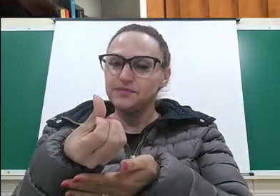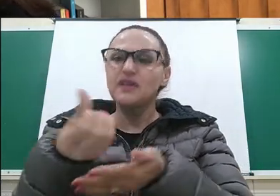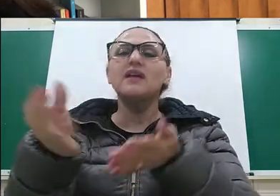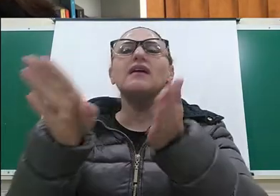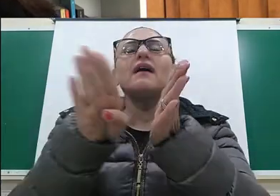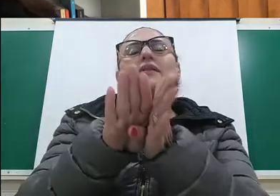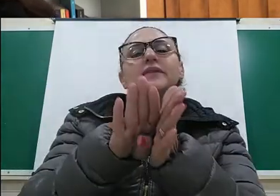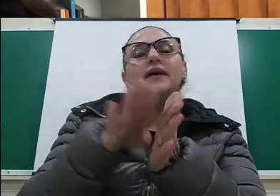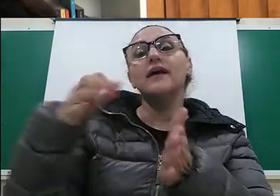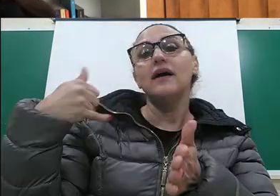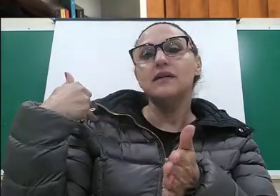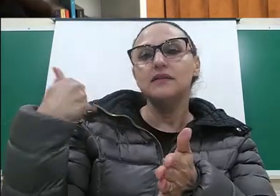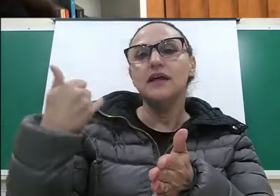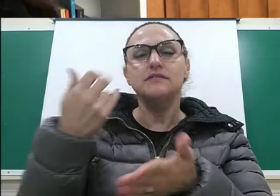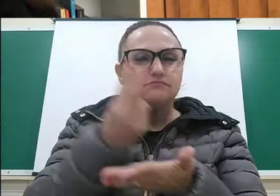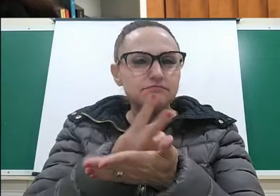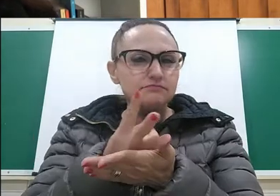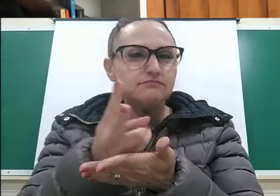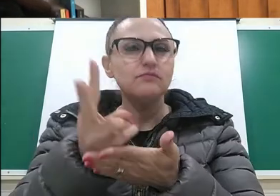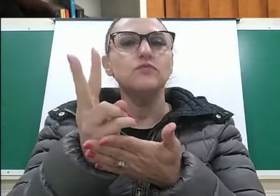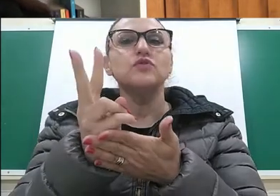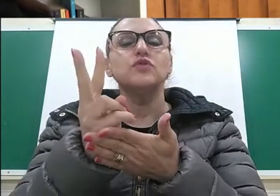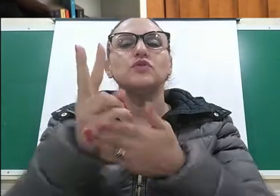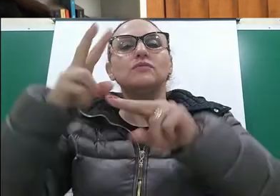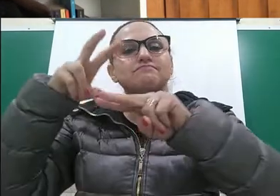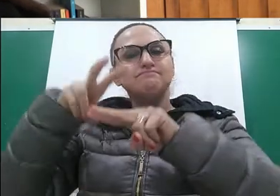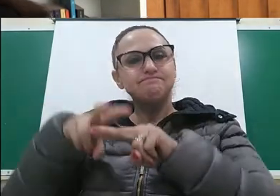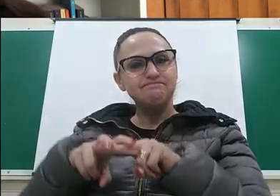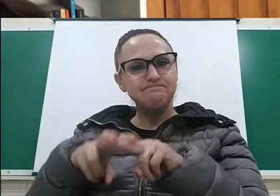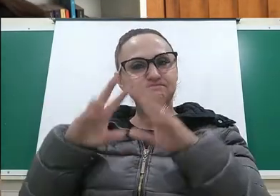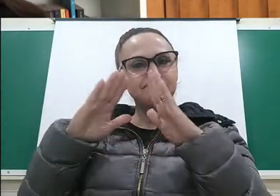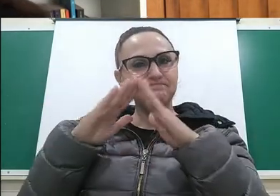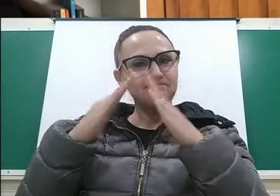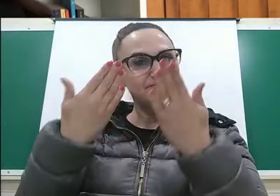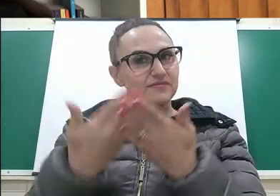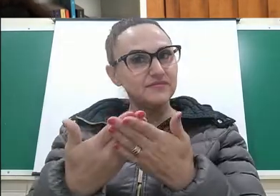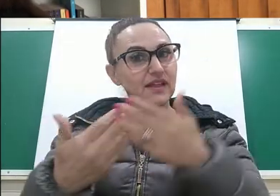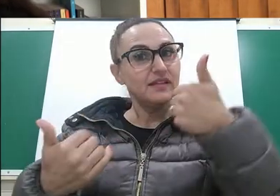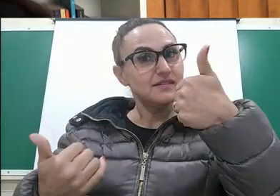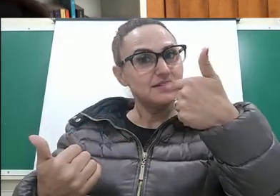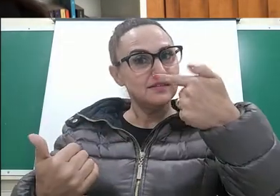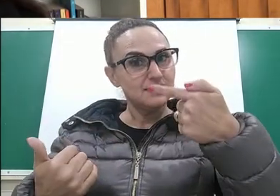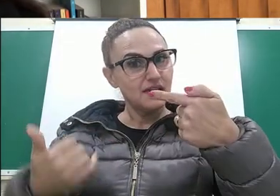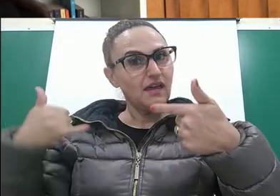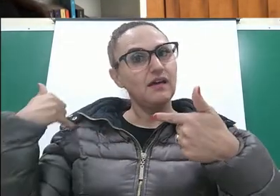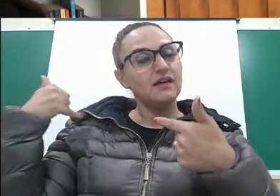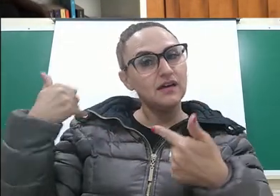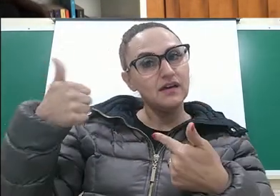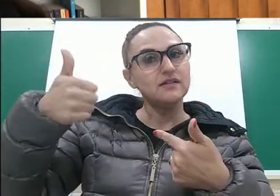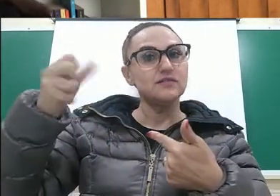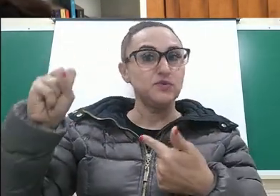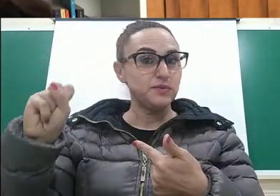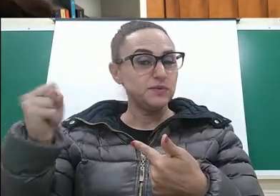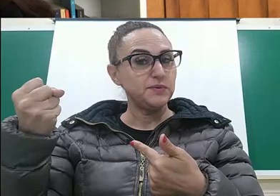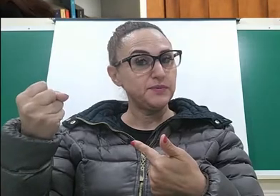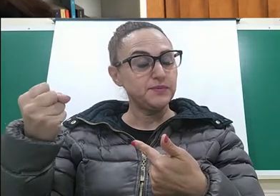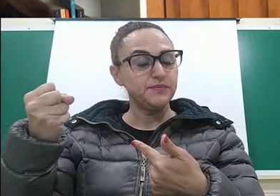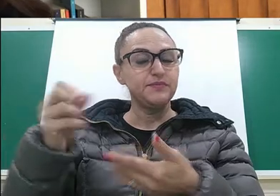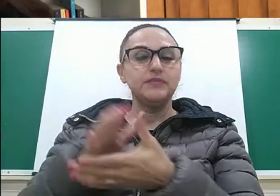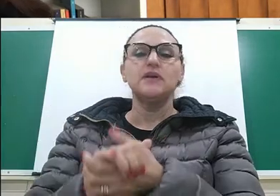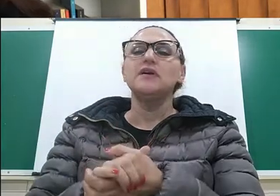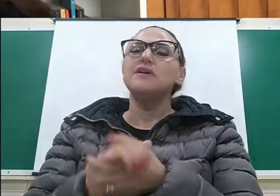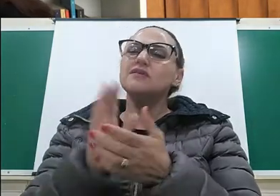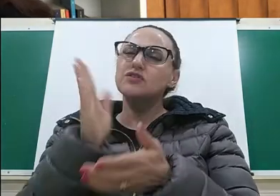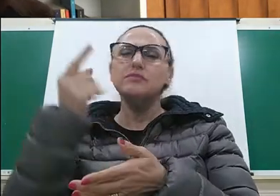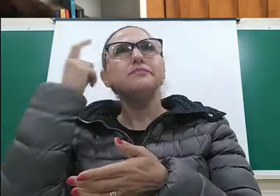E até que idade você permaneceu nos bancos escolares? Provavelmente até os 17, 18 anos. Você já parou